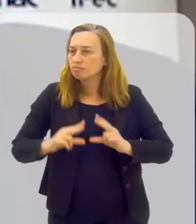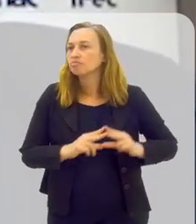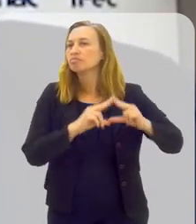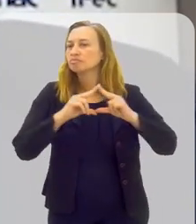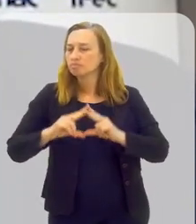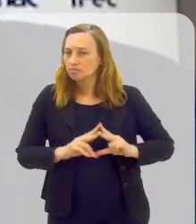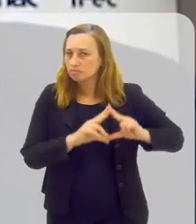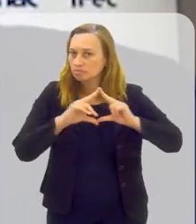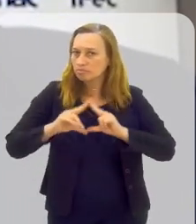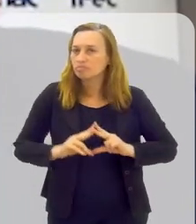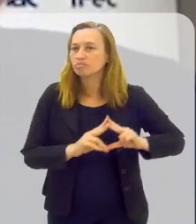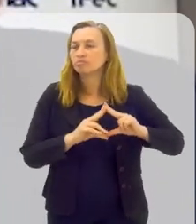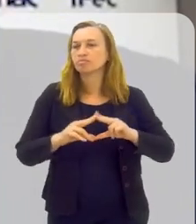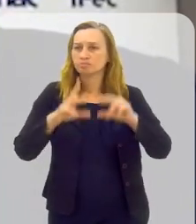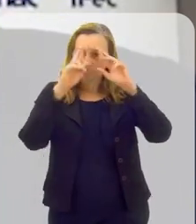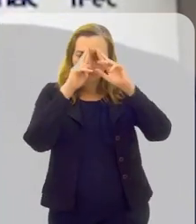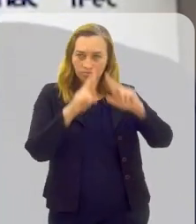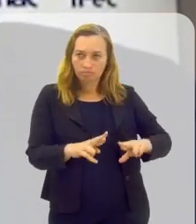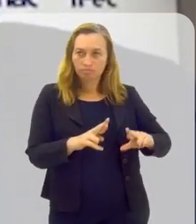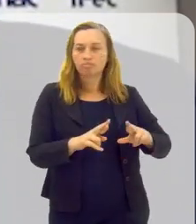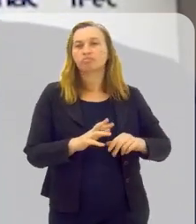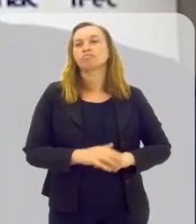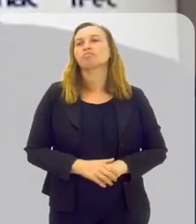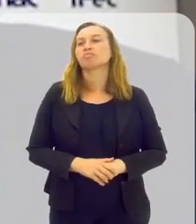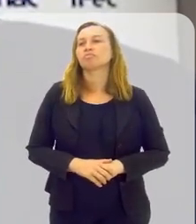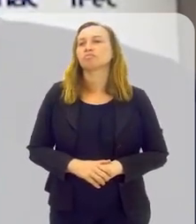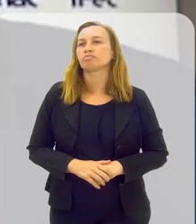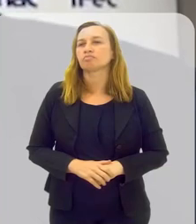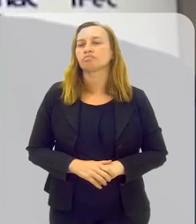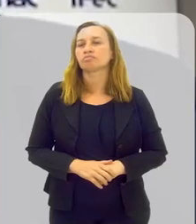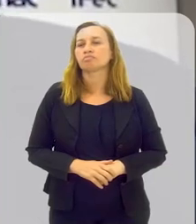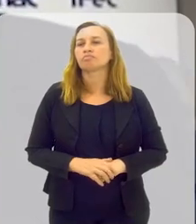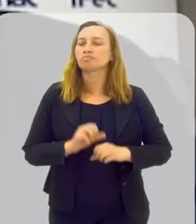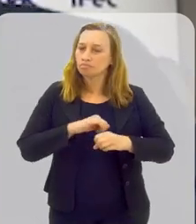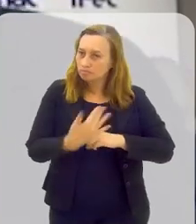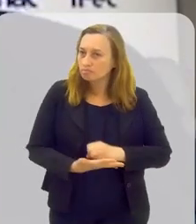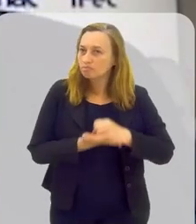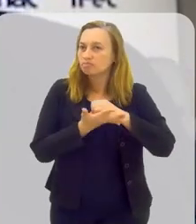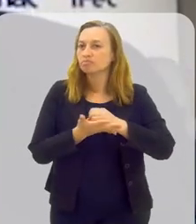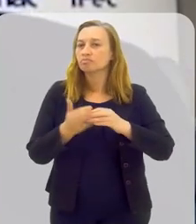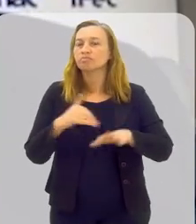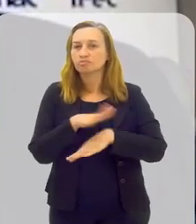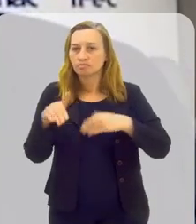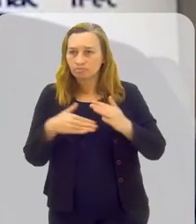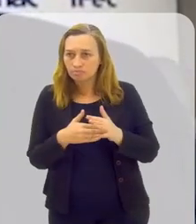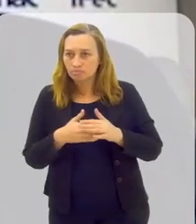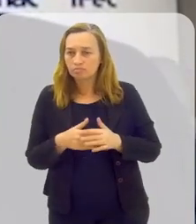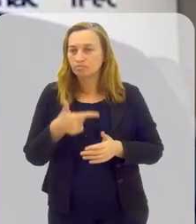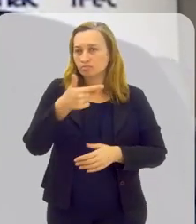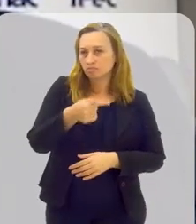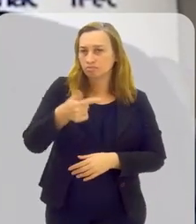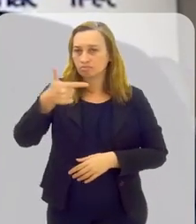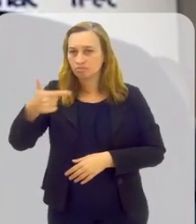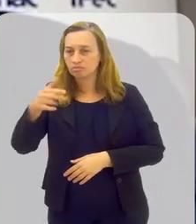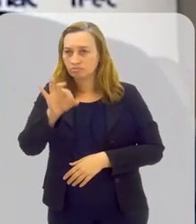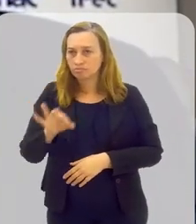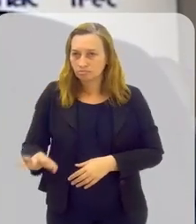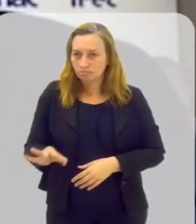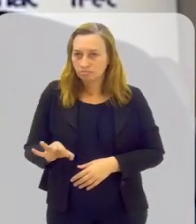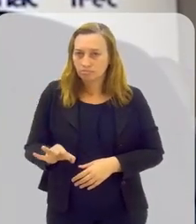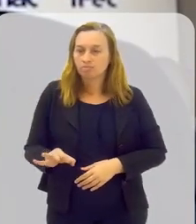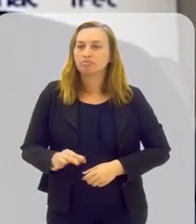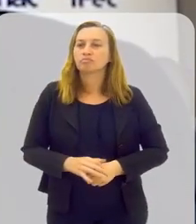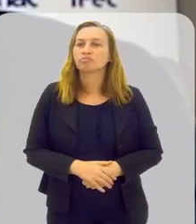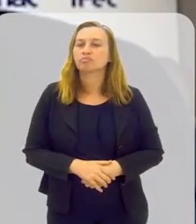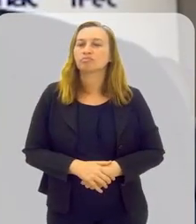reciclagem, se eles respeitassem toda uma questão de sustentabilidade como um todo. 72%,